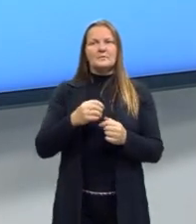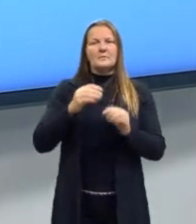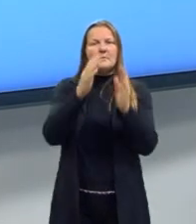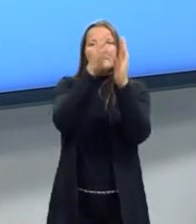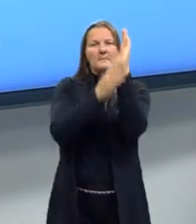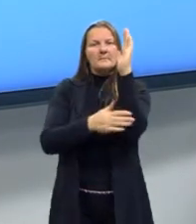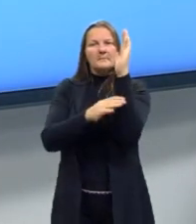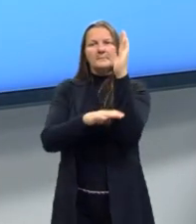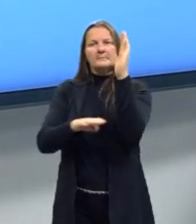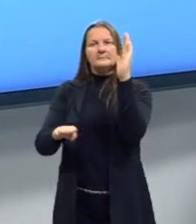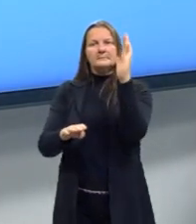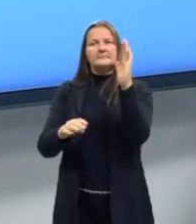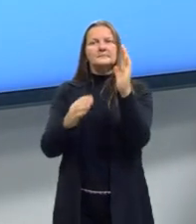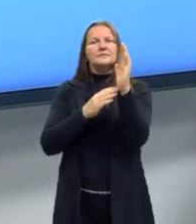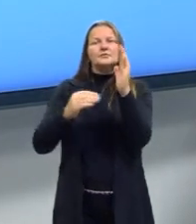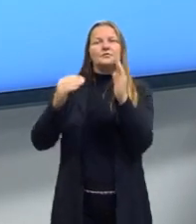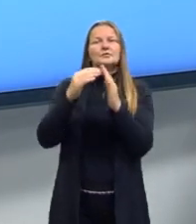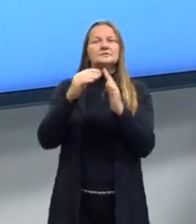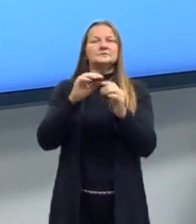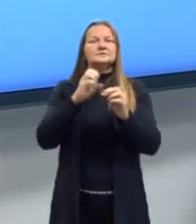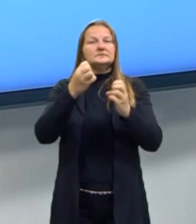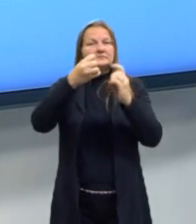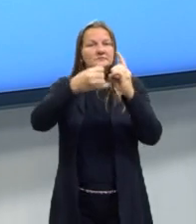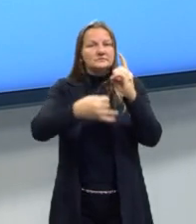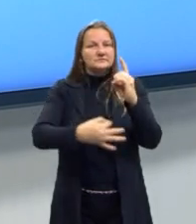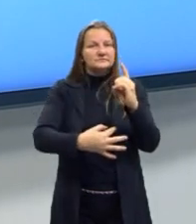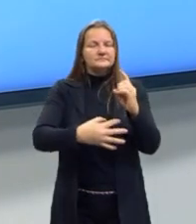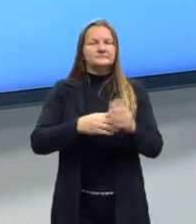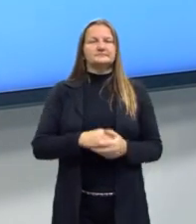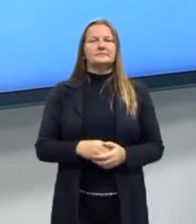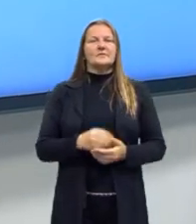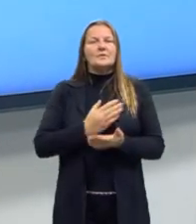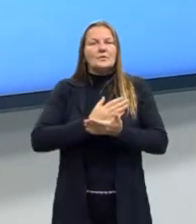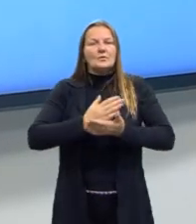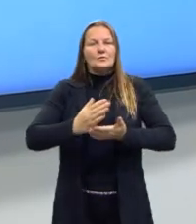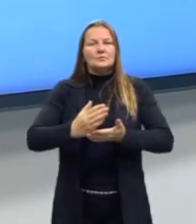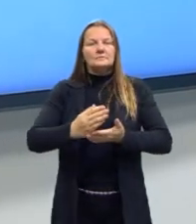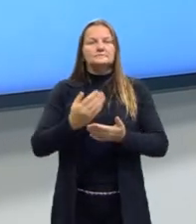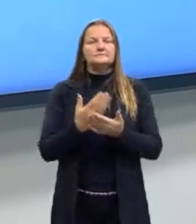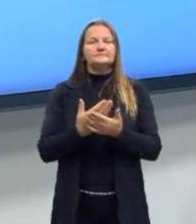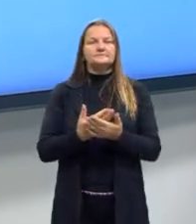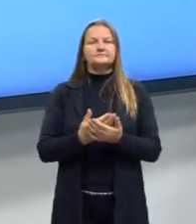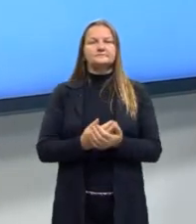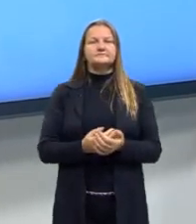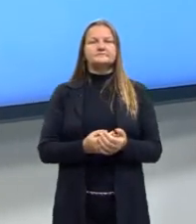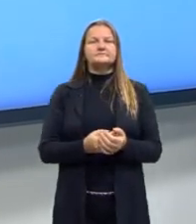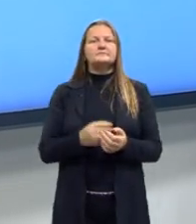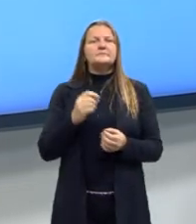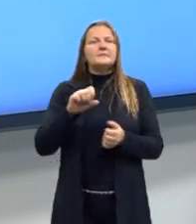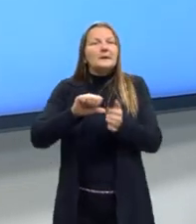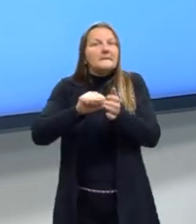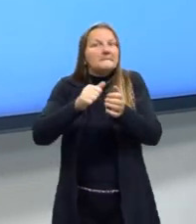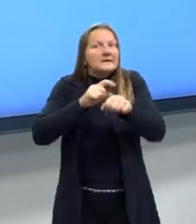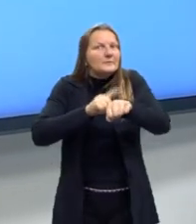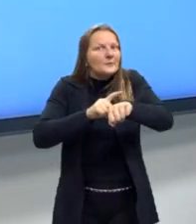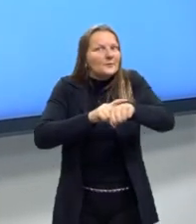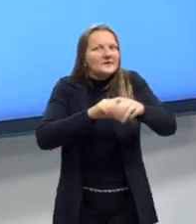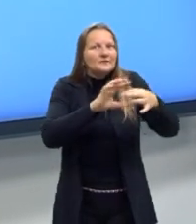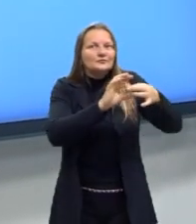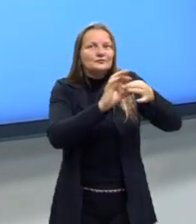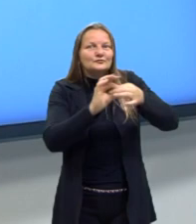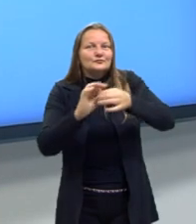cartesiano e todas as suas definições. Então vamos dar início à nossa aula. Nesse primeiro momento nós vamos